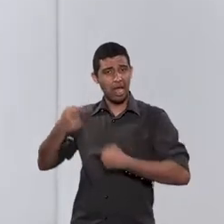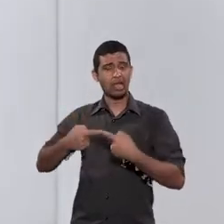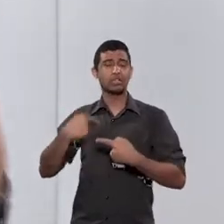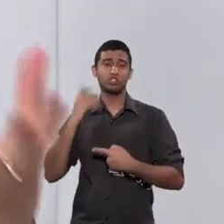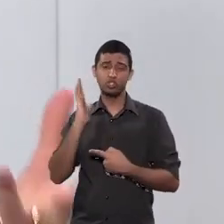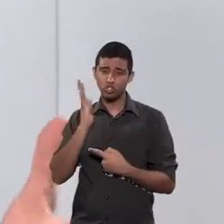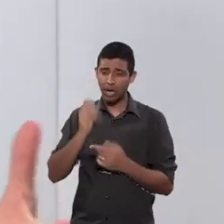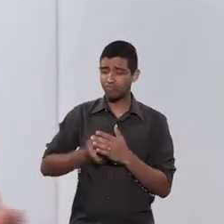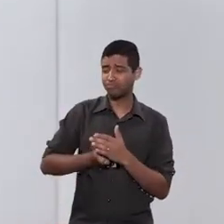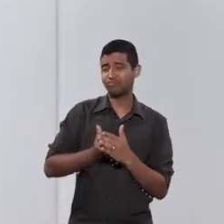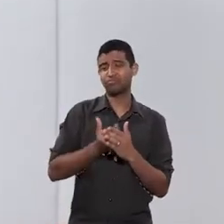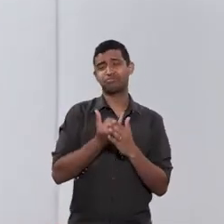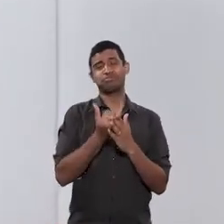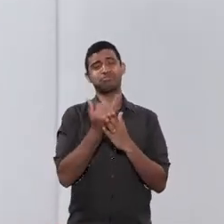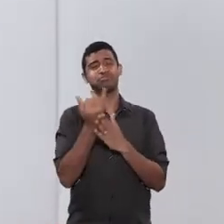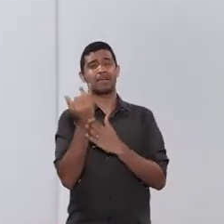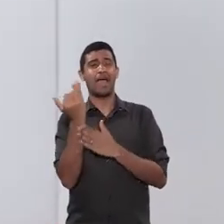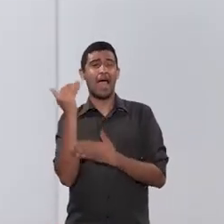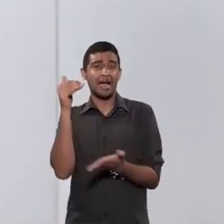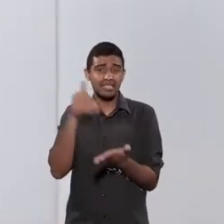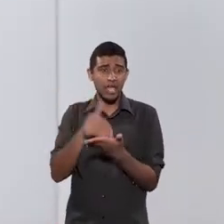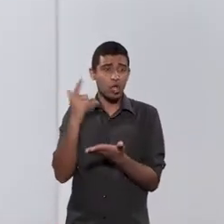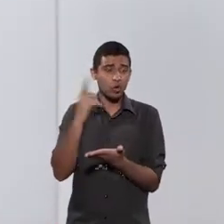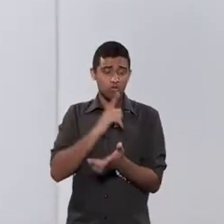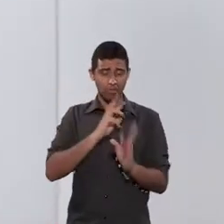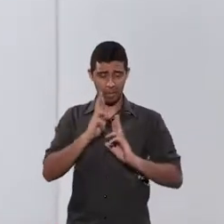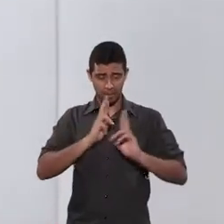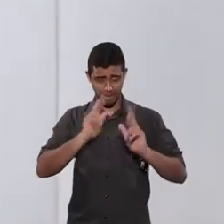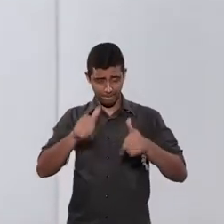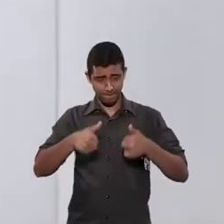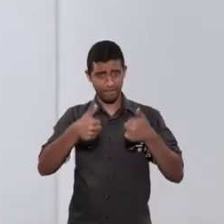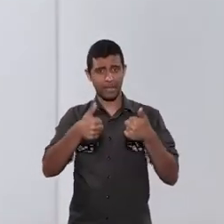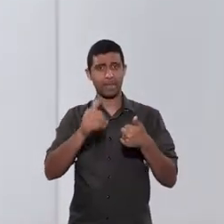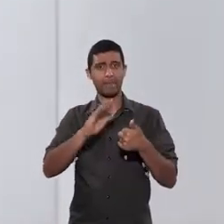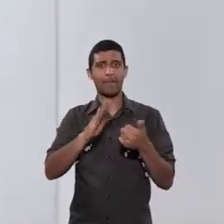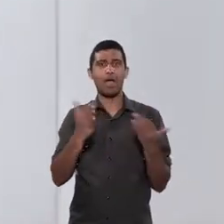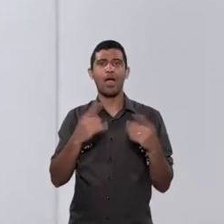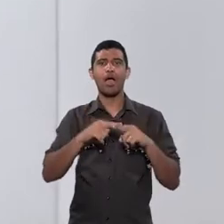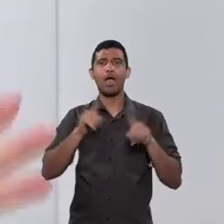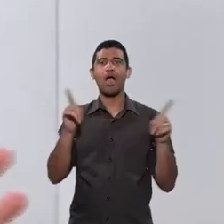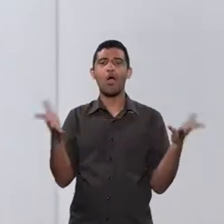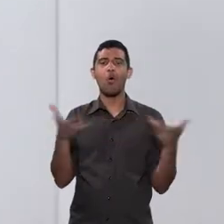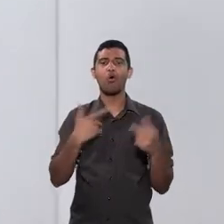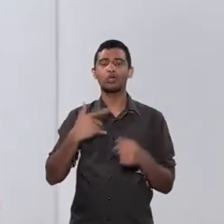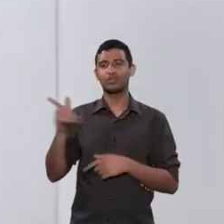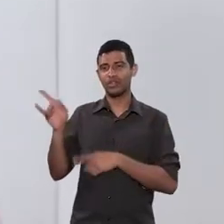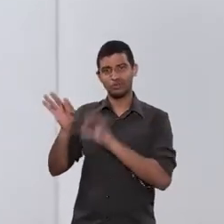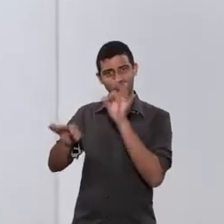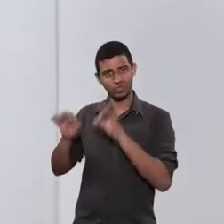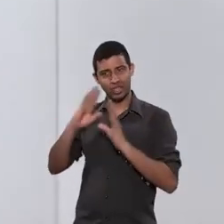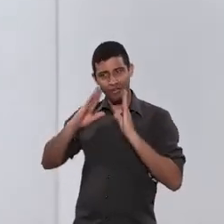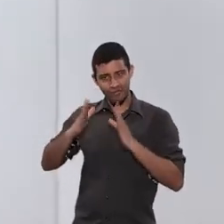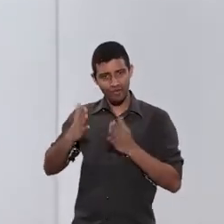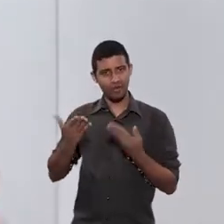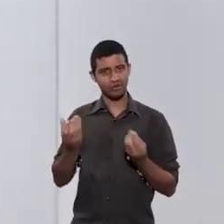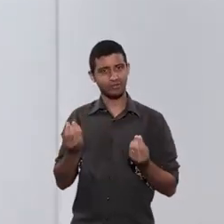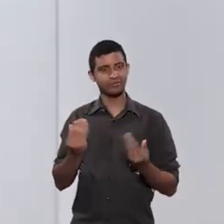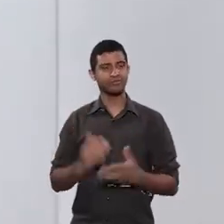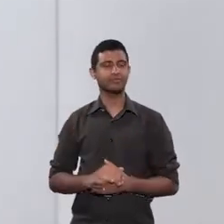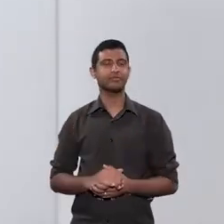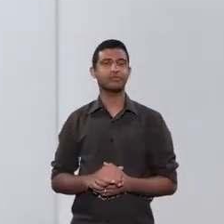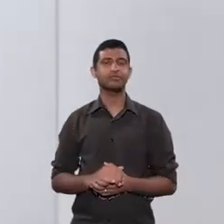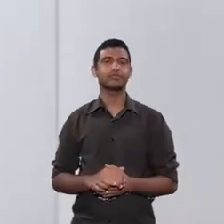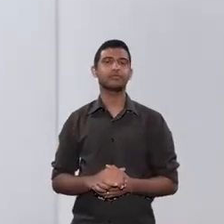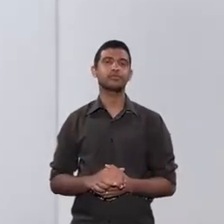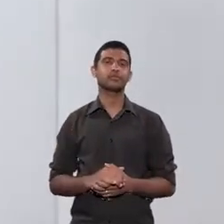até se conseguir construir alguma coisa. Mas hoje, o judiciário tem um outro foco, sem dúvida. Ele precisa